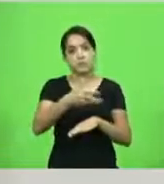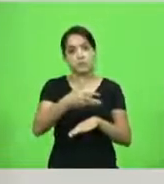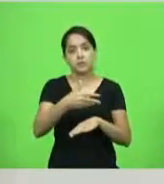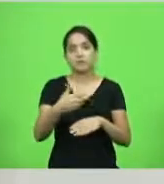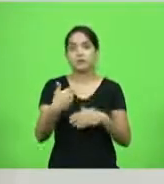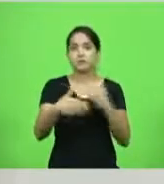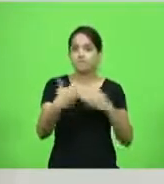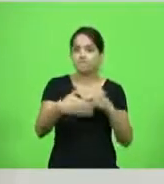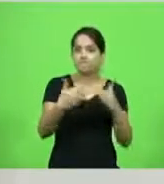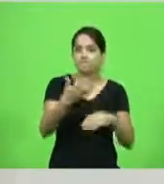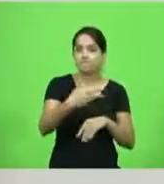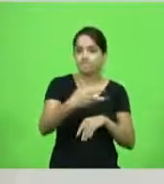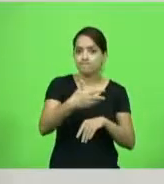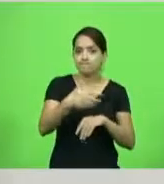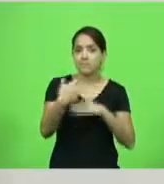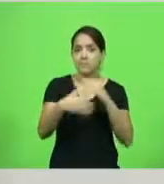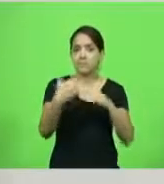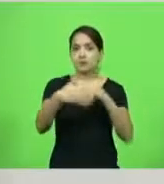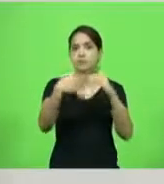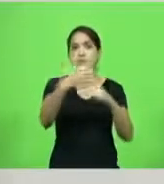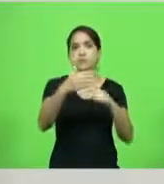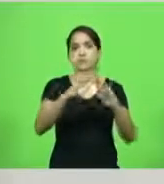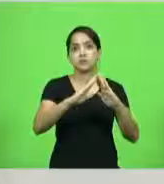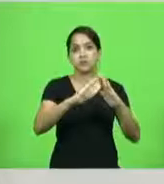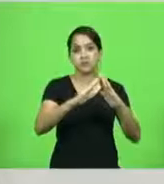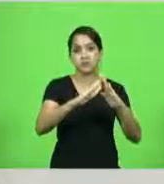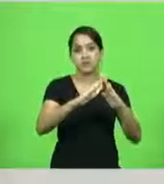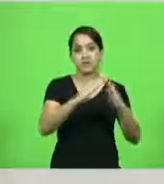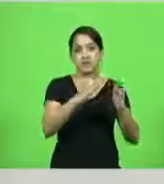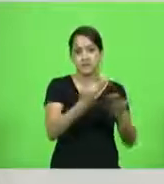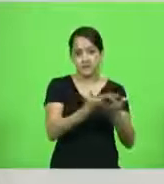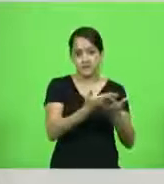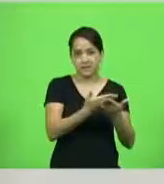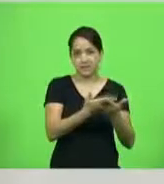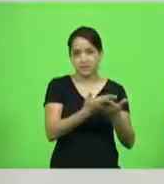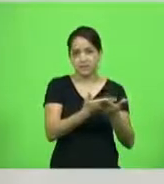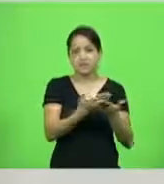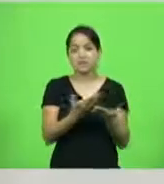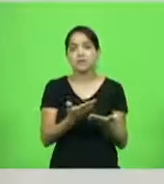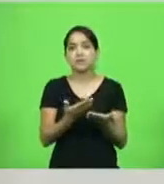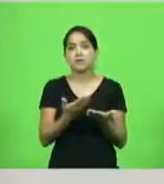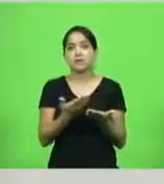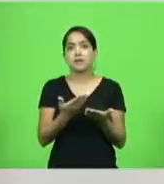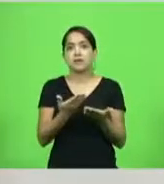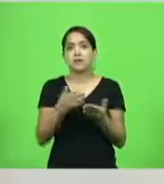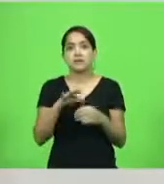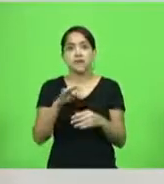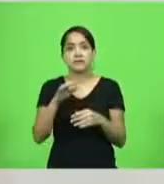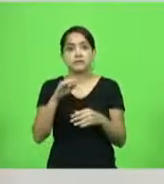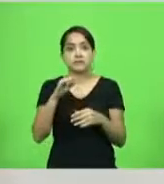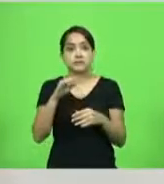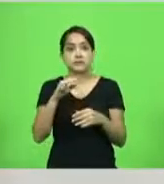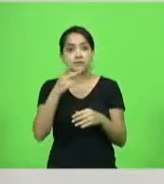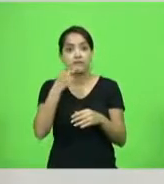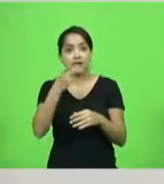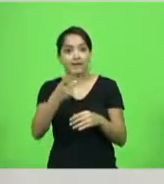caráter de urgência na tramitação do homeschooling. Ouvi duas vezes aqui dentro aqui que a gente não tem que ouvir as minorias.